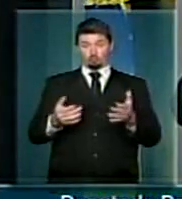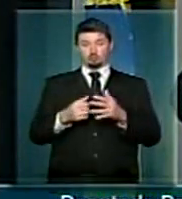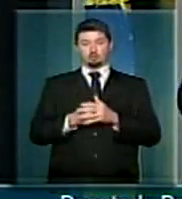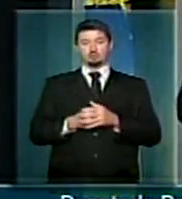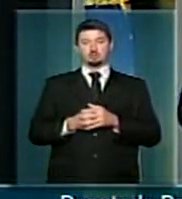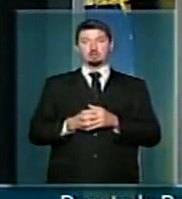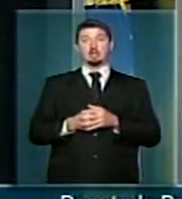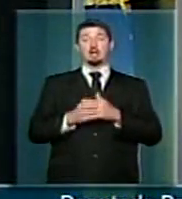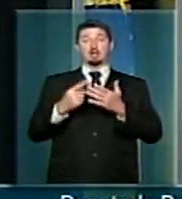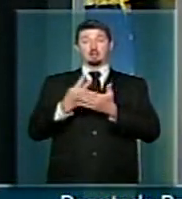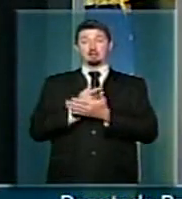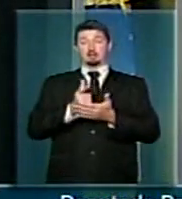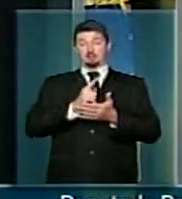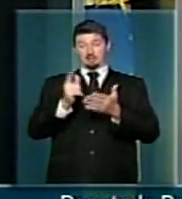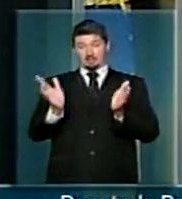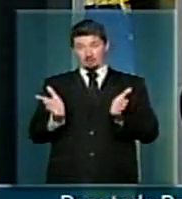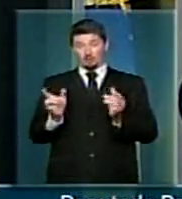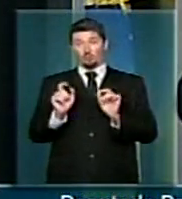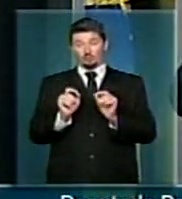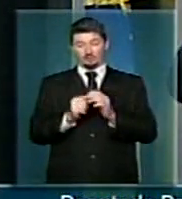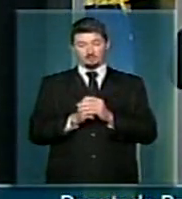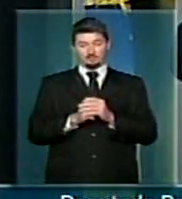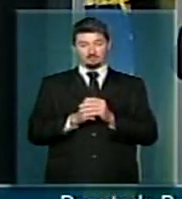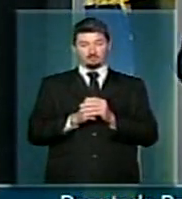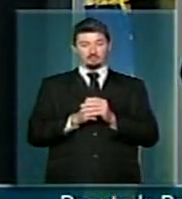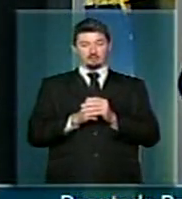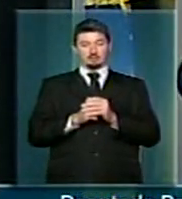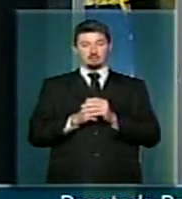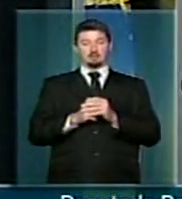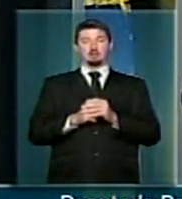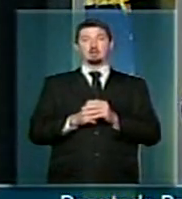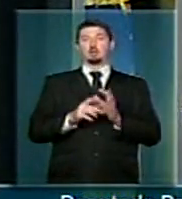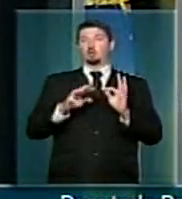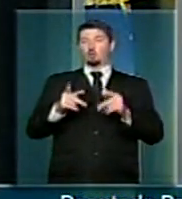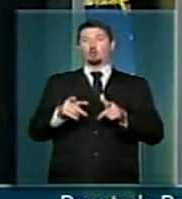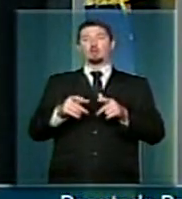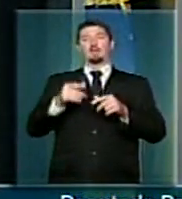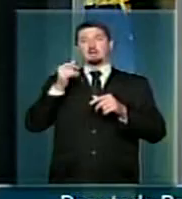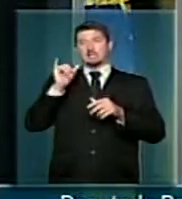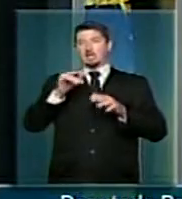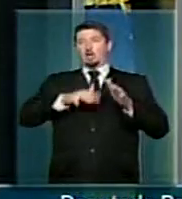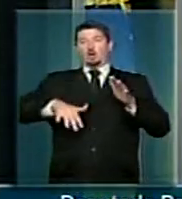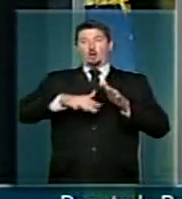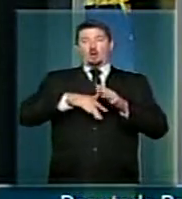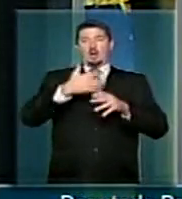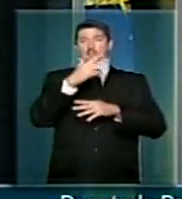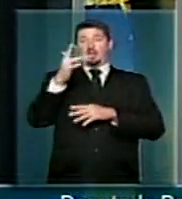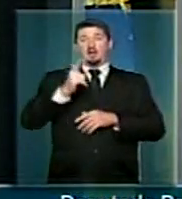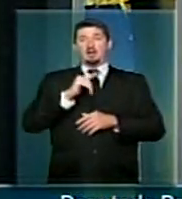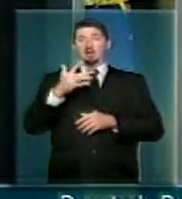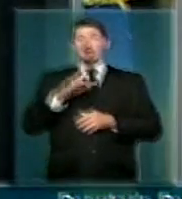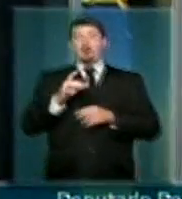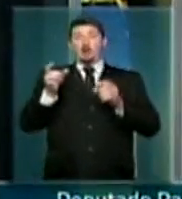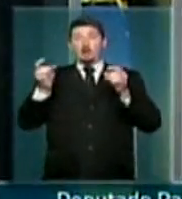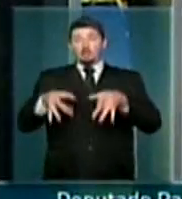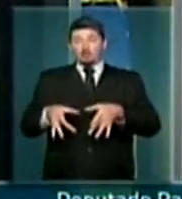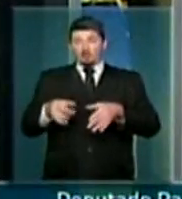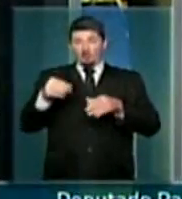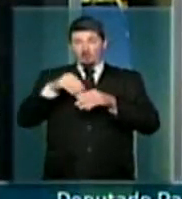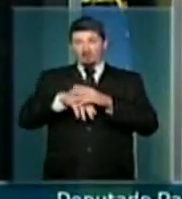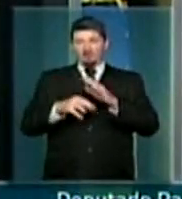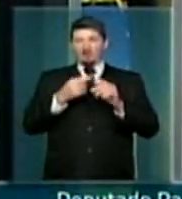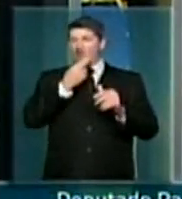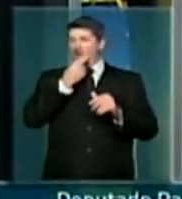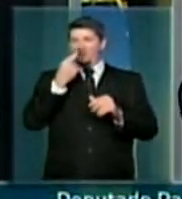dessa política demarcatória que leva à questão fundiária indígena e ambiental, nós temos, sobrando do Estado de Roraima,